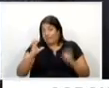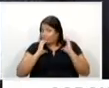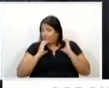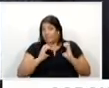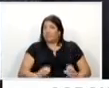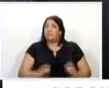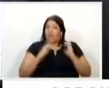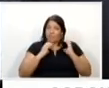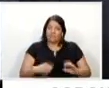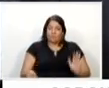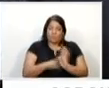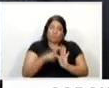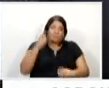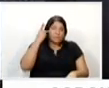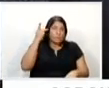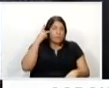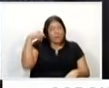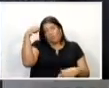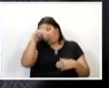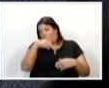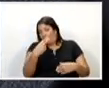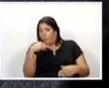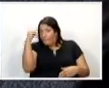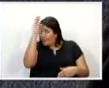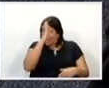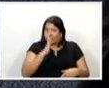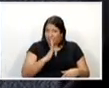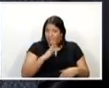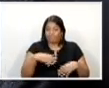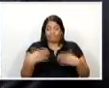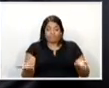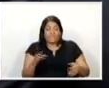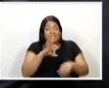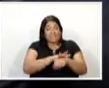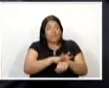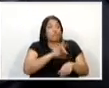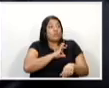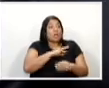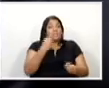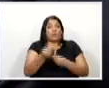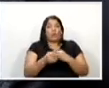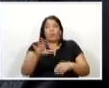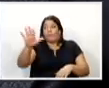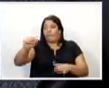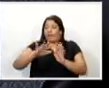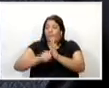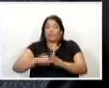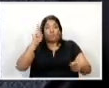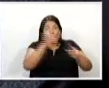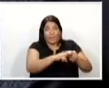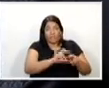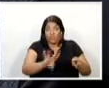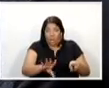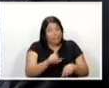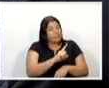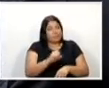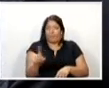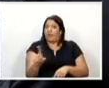paulistanos, cidadãos brasileiros. E segurança não é só prender o bandido, segurança não é só